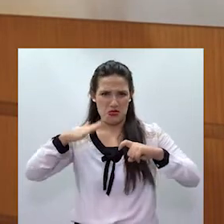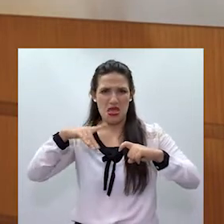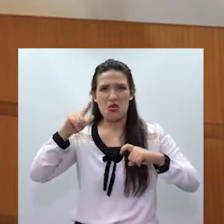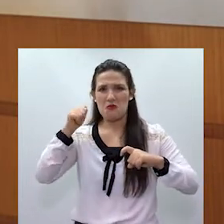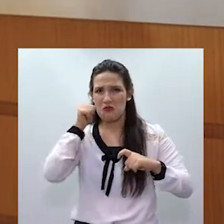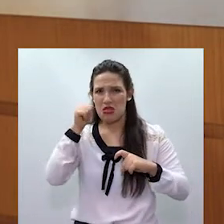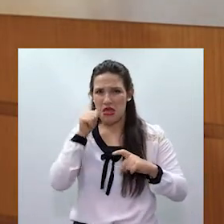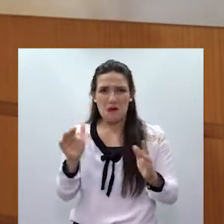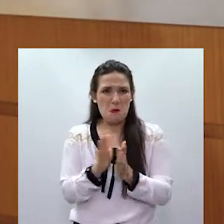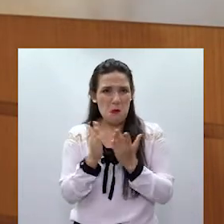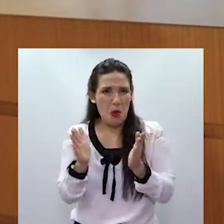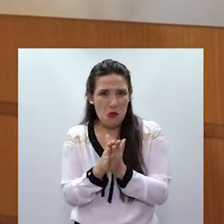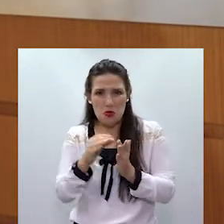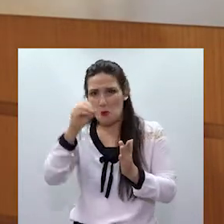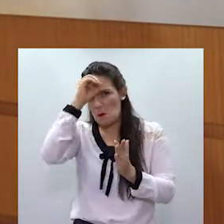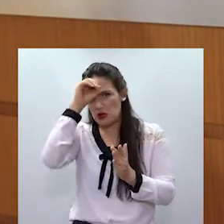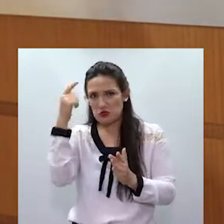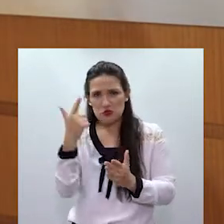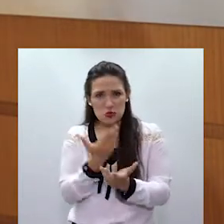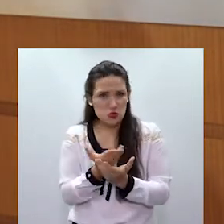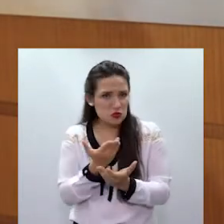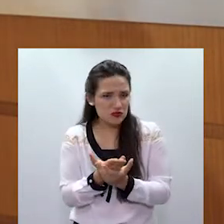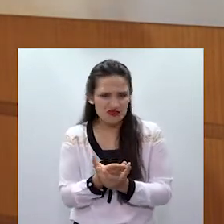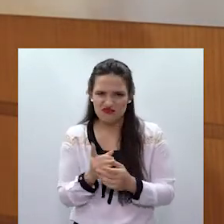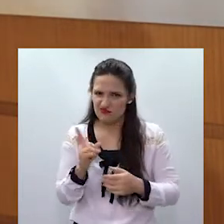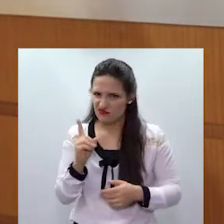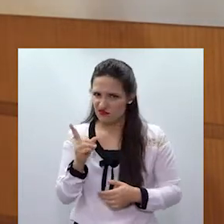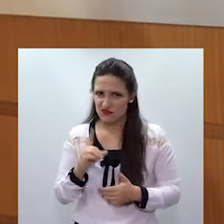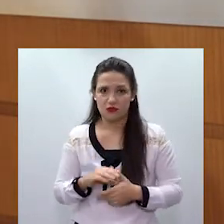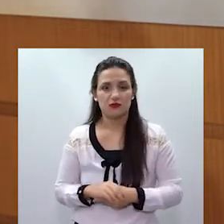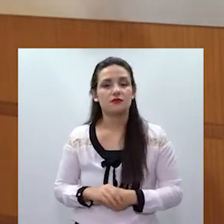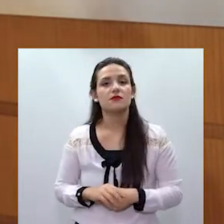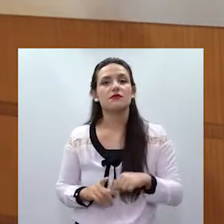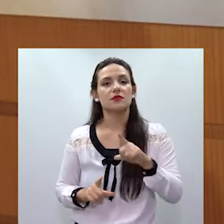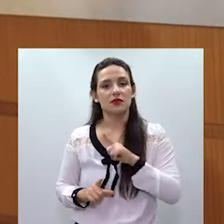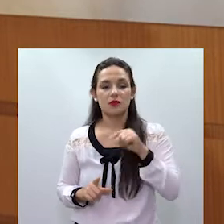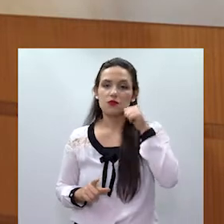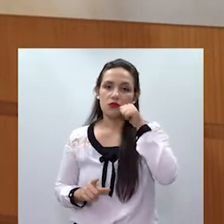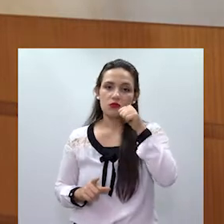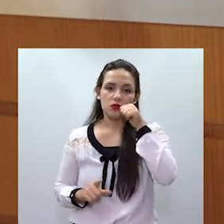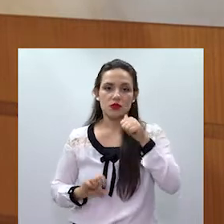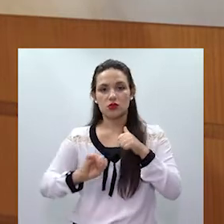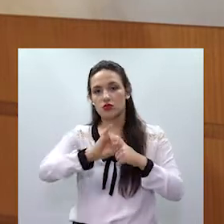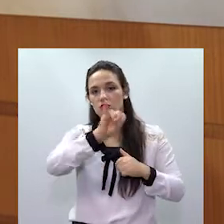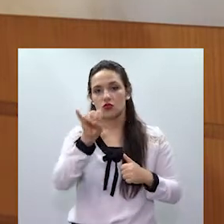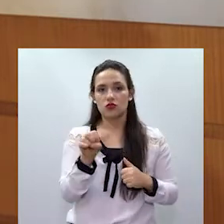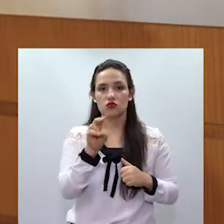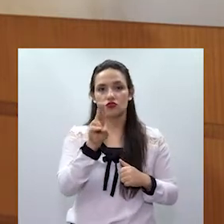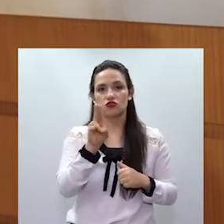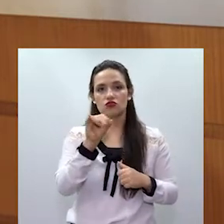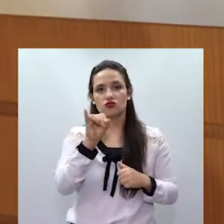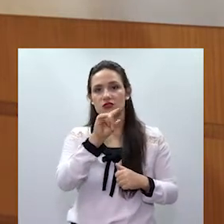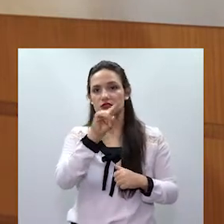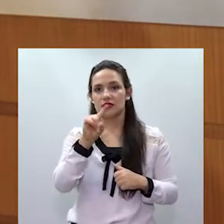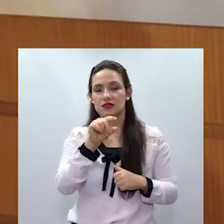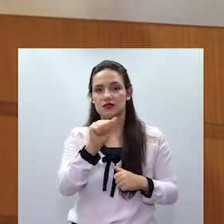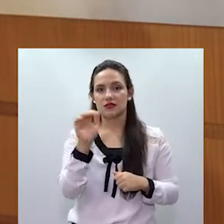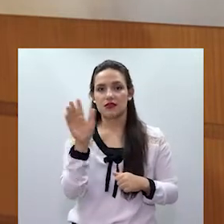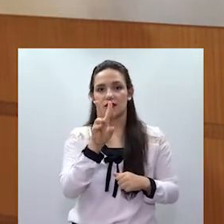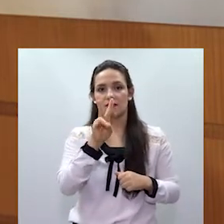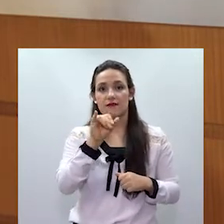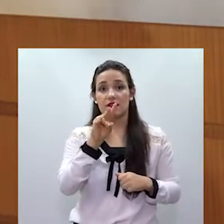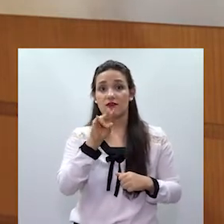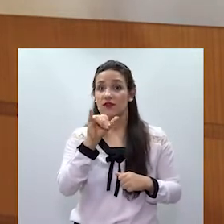ela... Nós temos o caso da recente, da juíza Viviane, que foi assassinada no Rio de Janeiro, foi vítima de